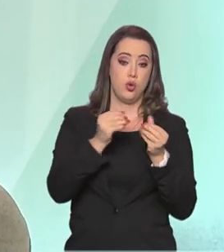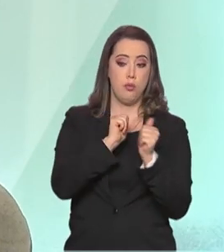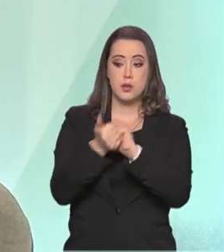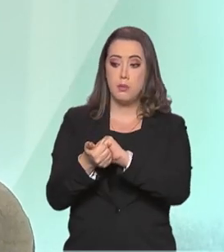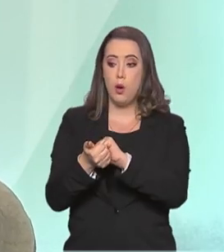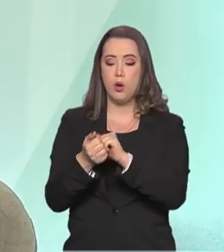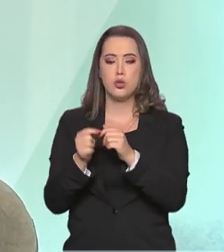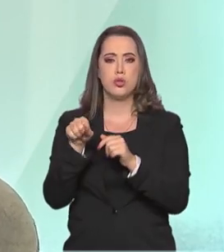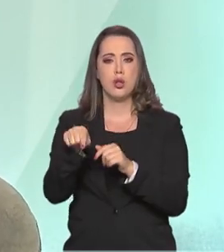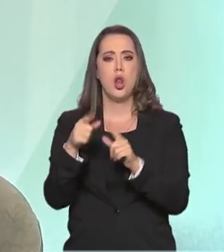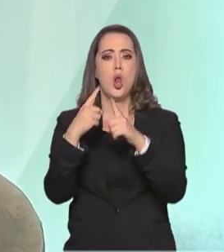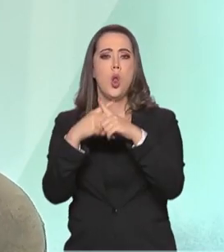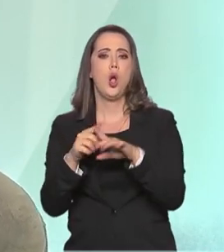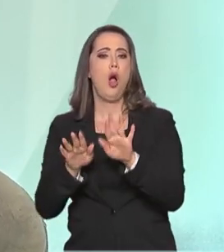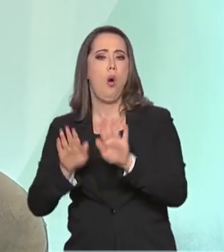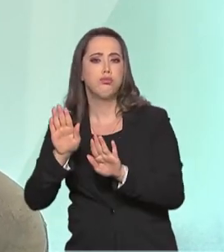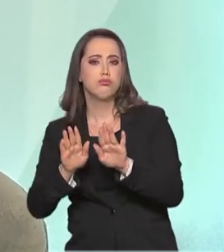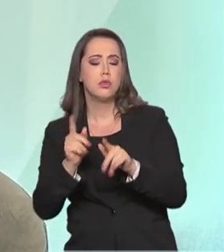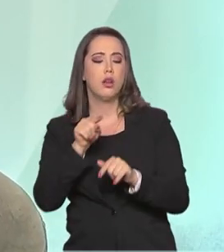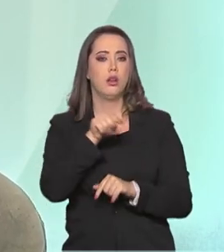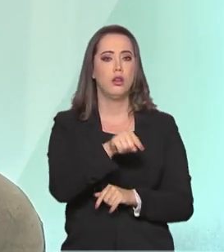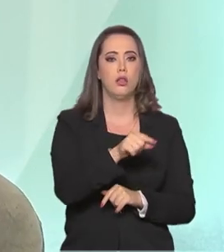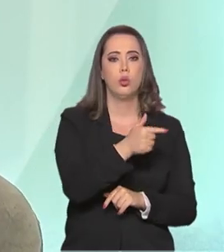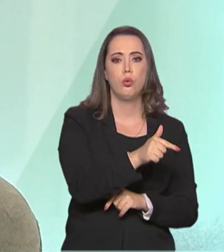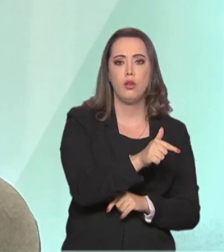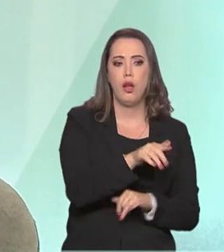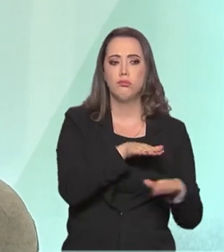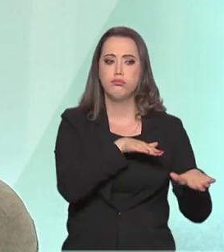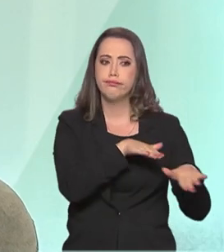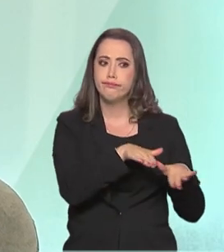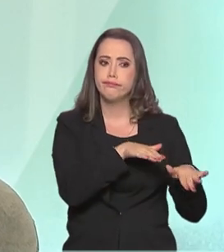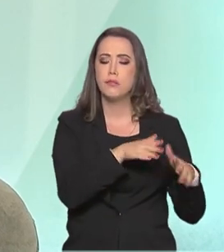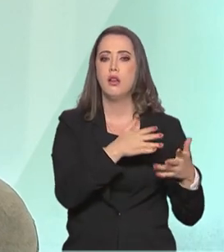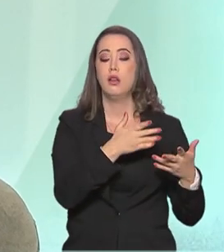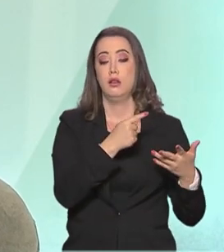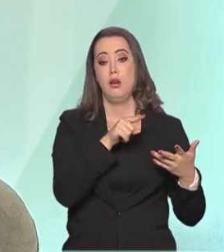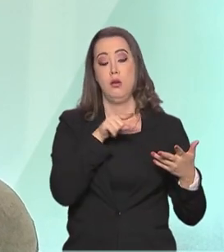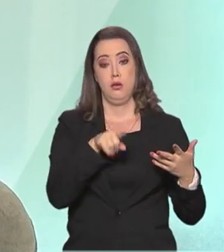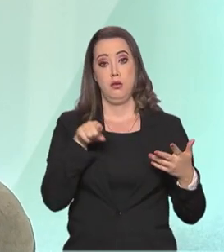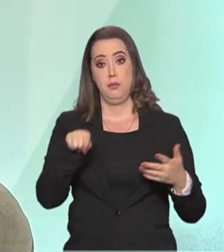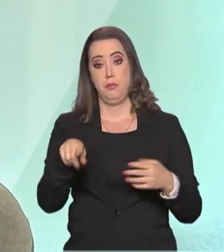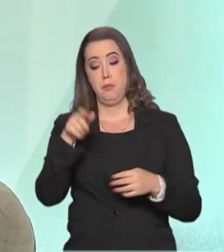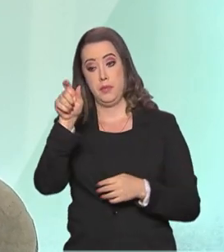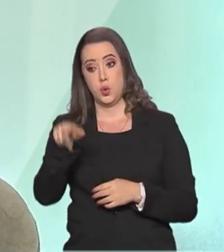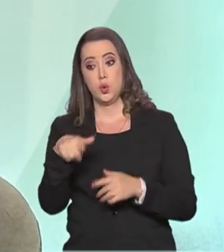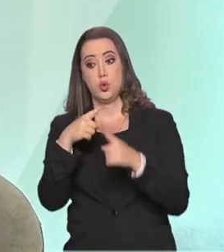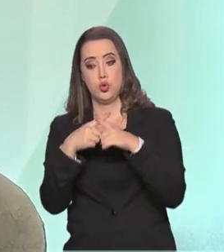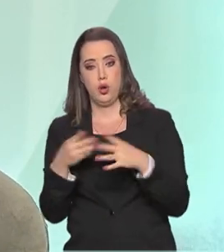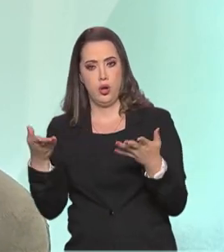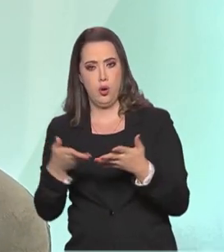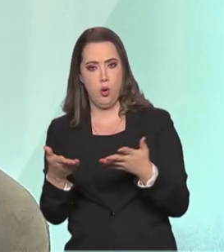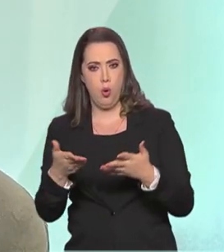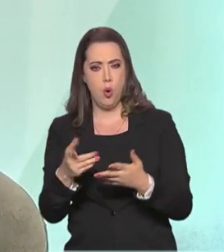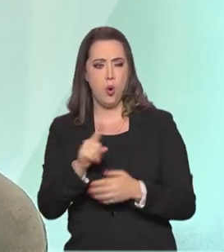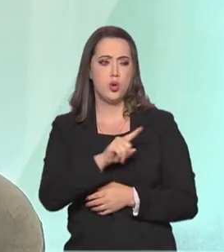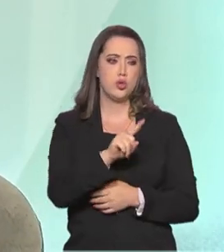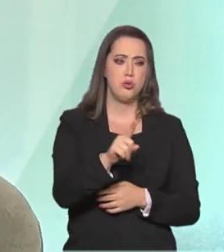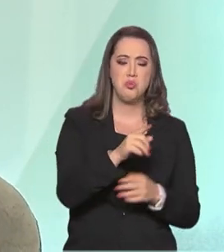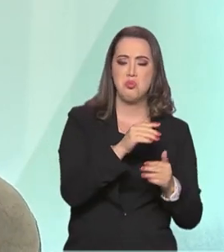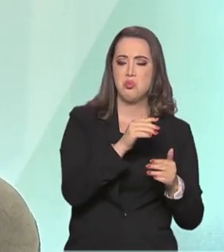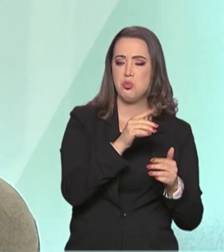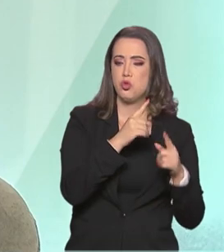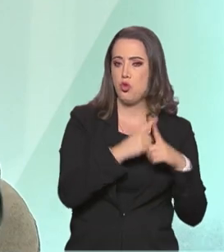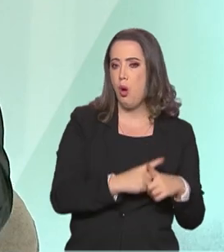eles sabem também aonde cada integrante ou cada integrante da delegação brasileira vai estar durante o período das Olimpíadas.